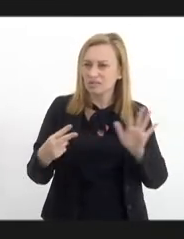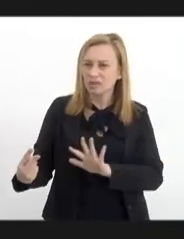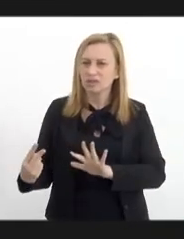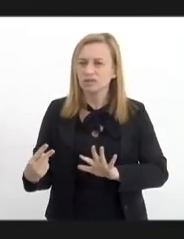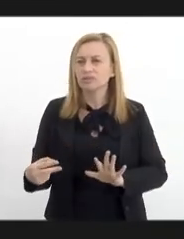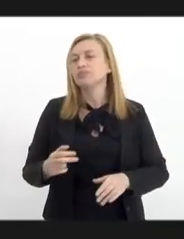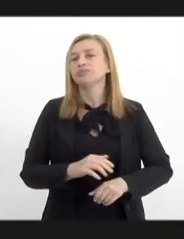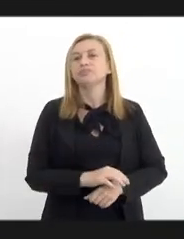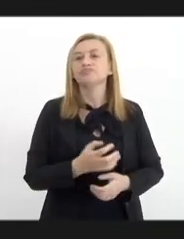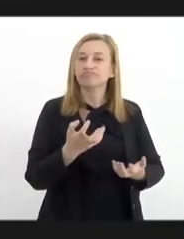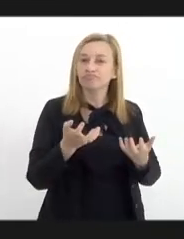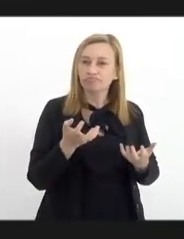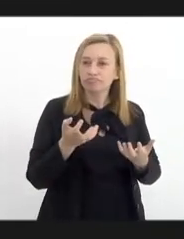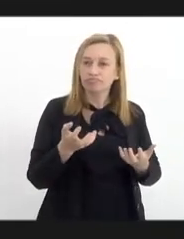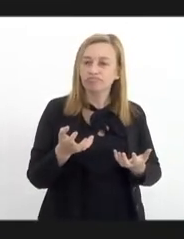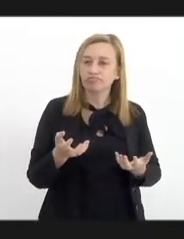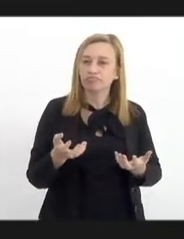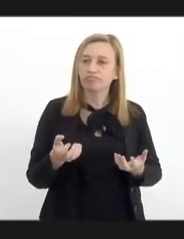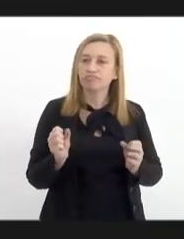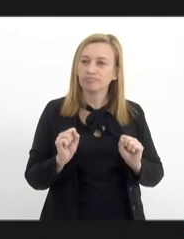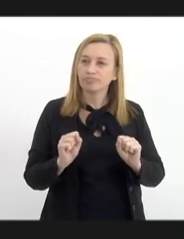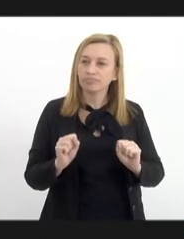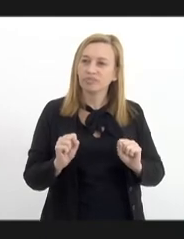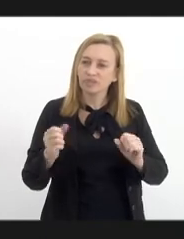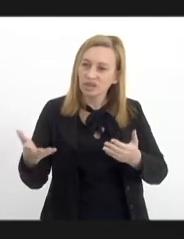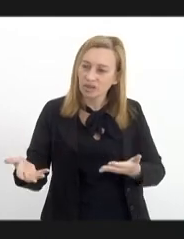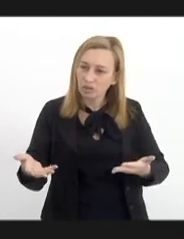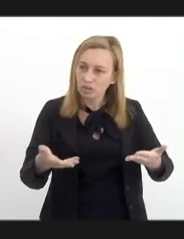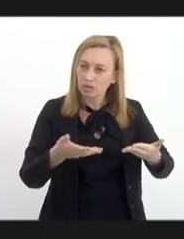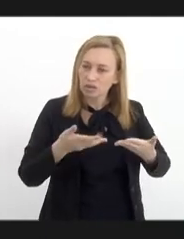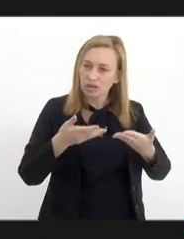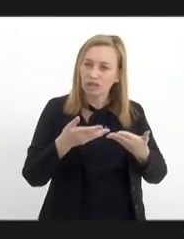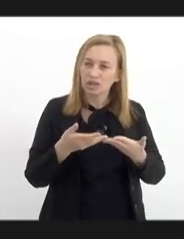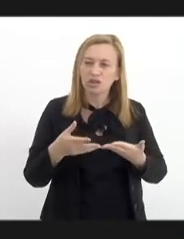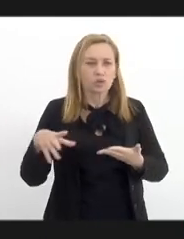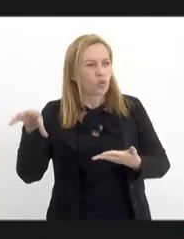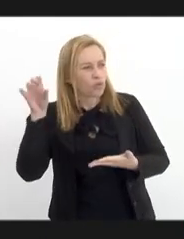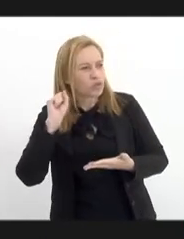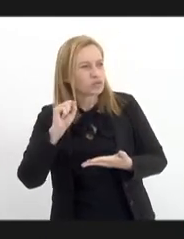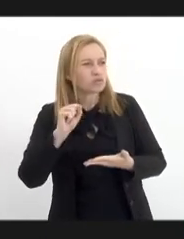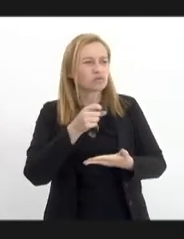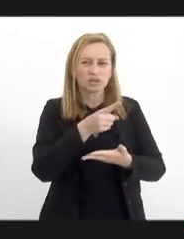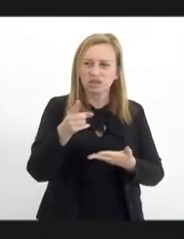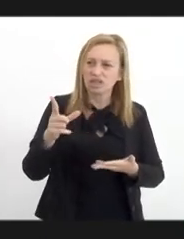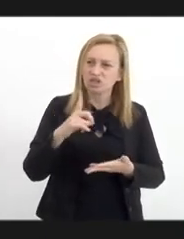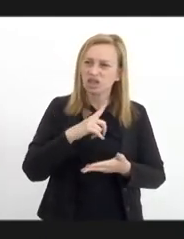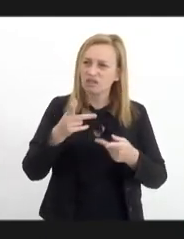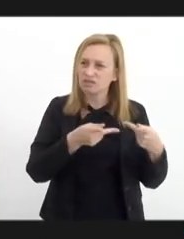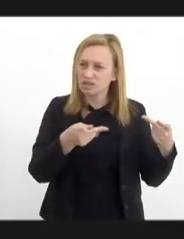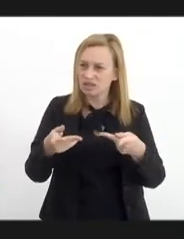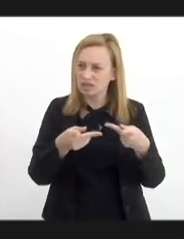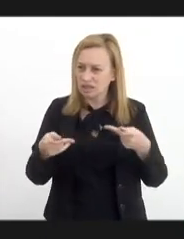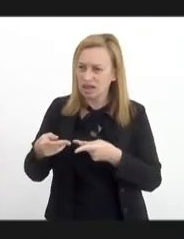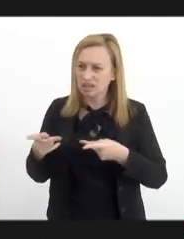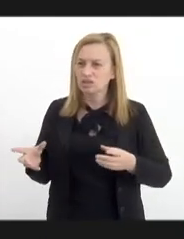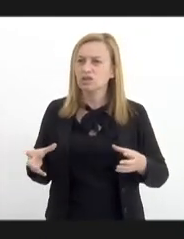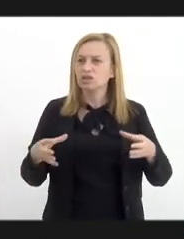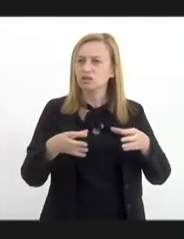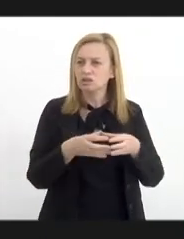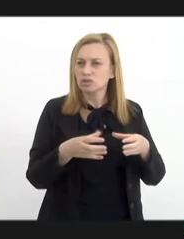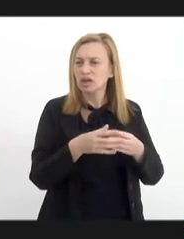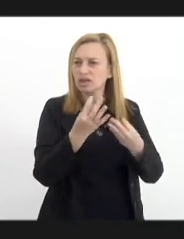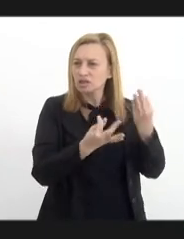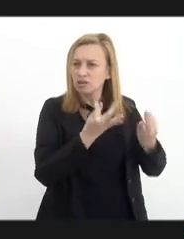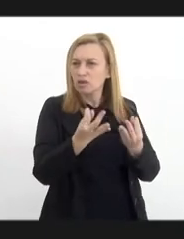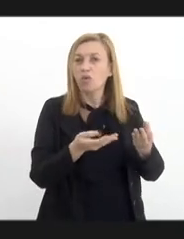e aí eu queria, enfim, poder convidar, eu estou escutando muito o quanto vocês têm visitado as comunidades terapêuticas, então eu quero